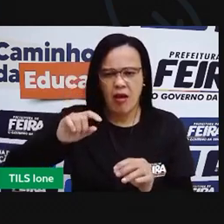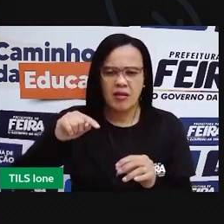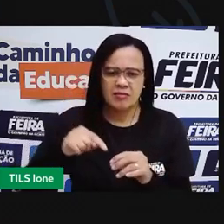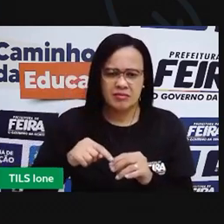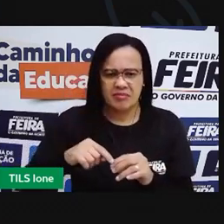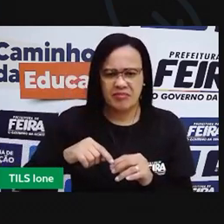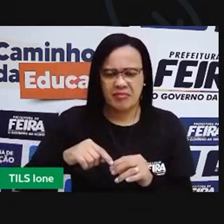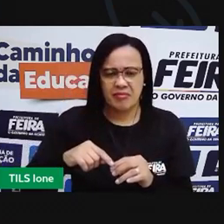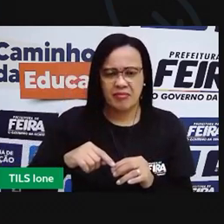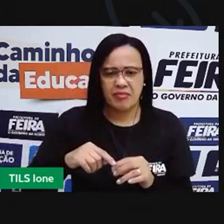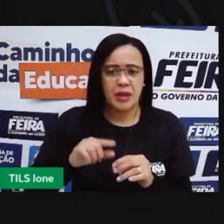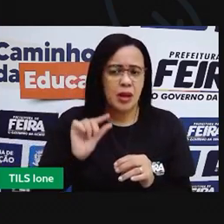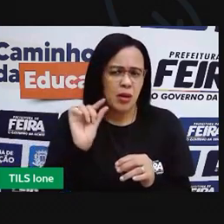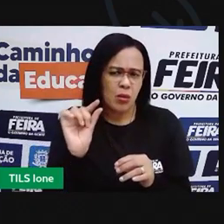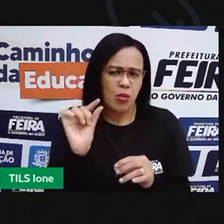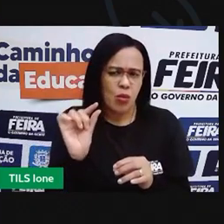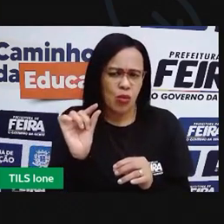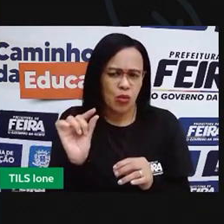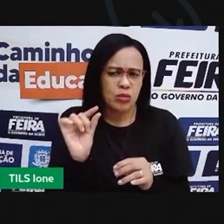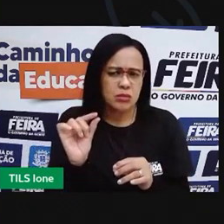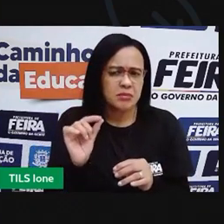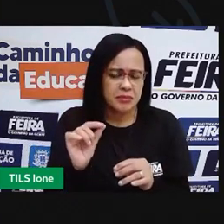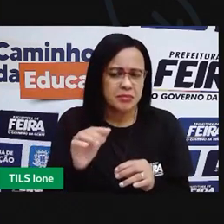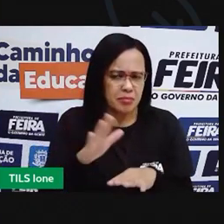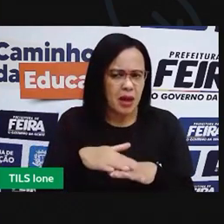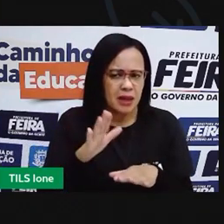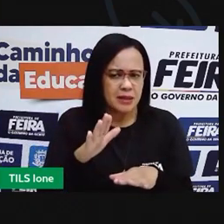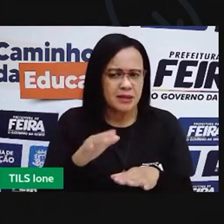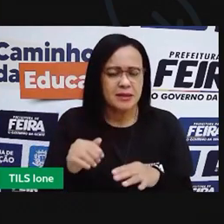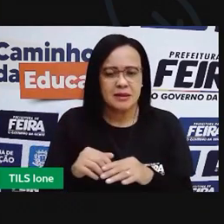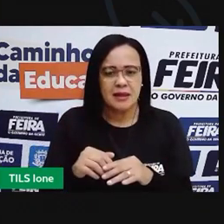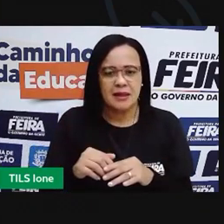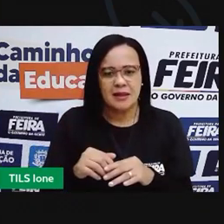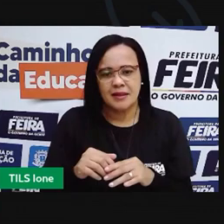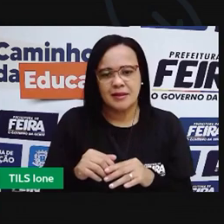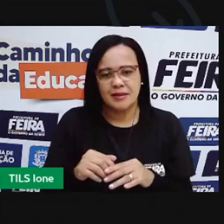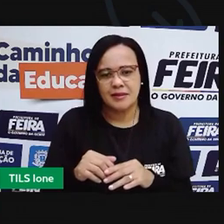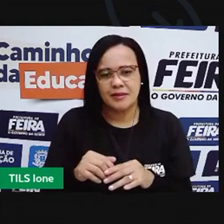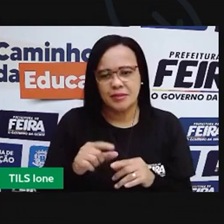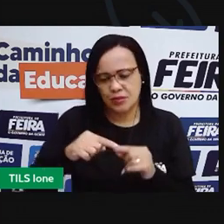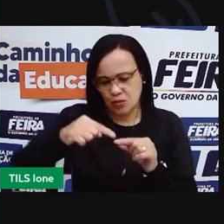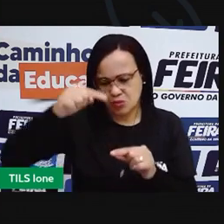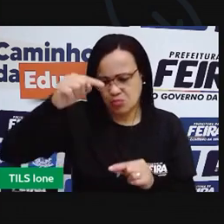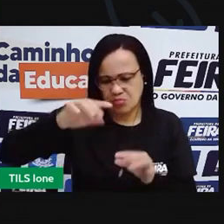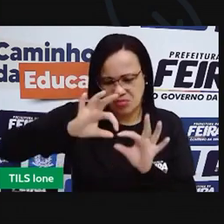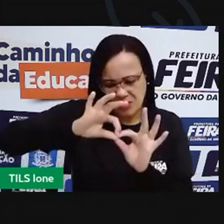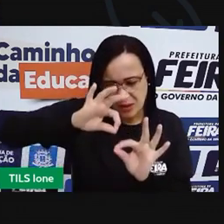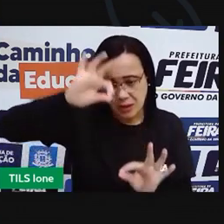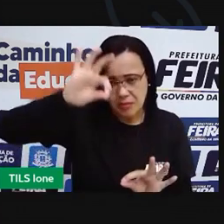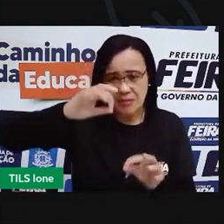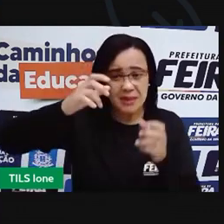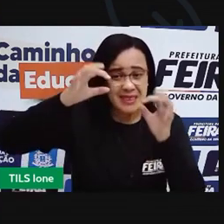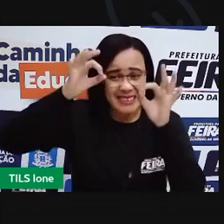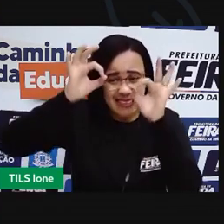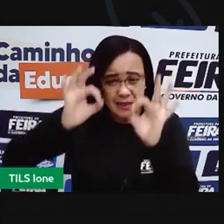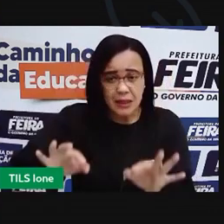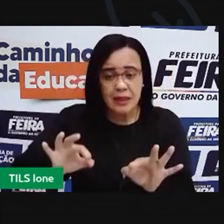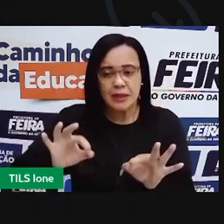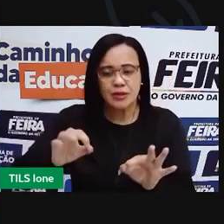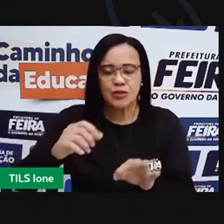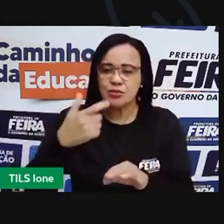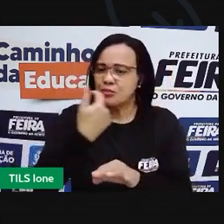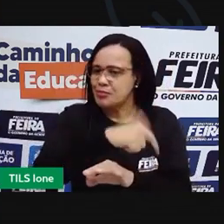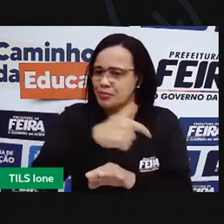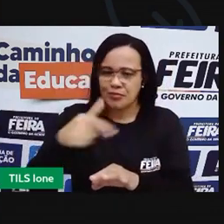passou um pouco do tamanho real do lápis. por isso que a gente diz que é uma